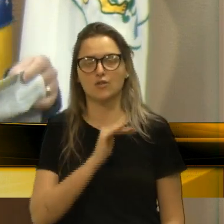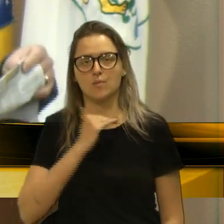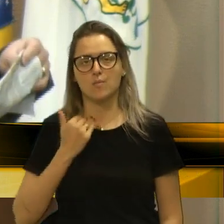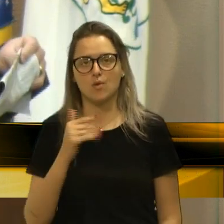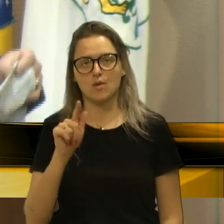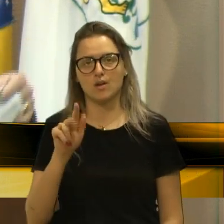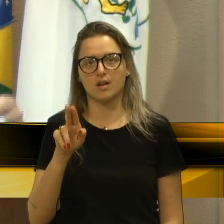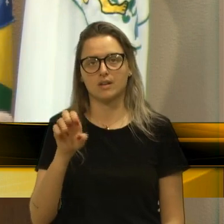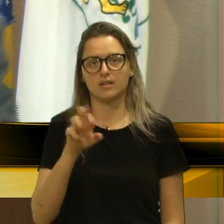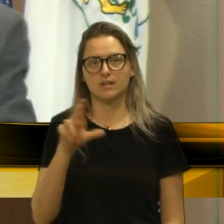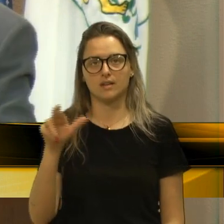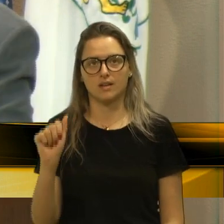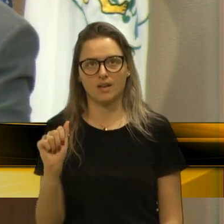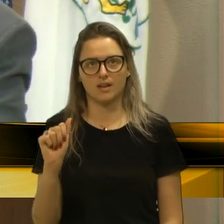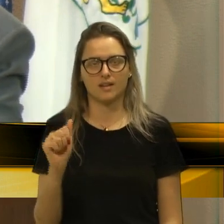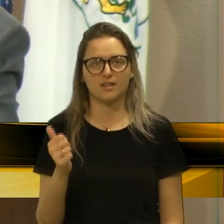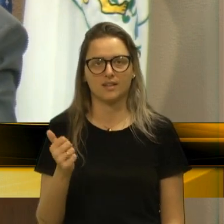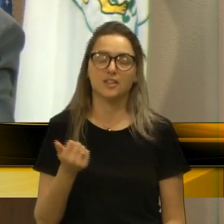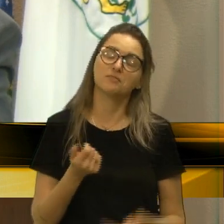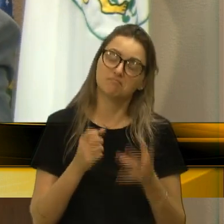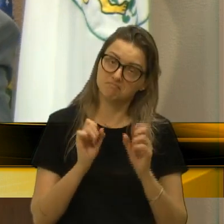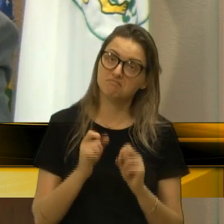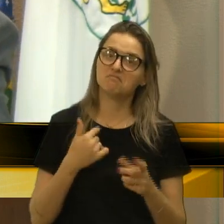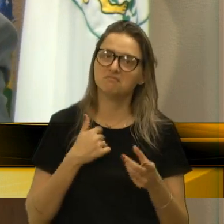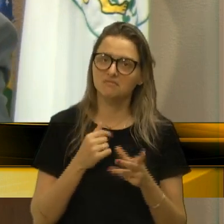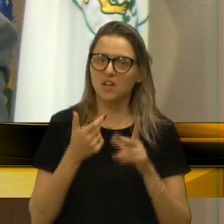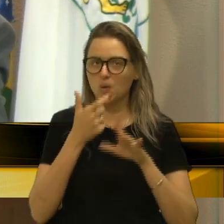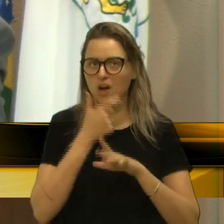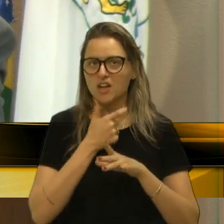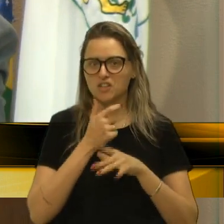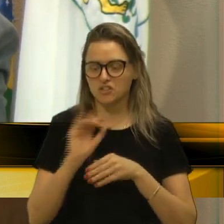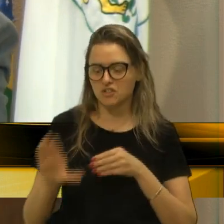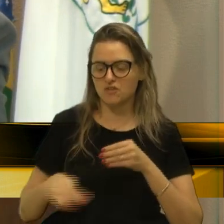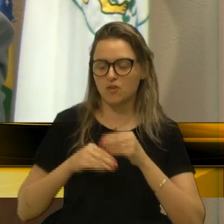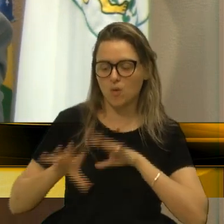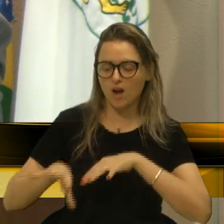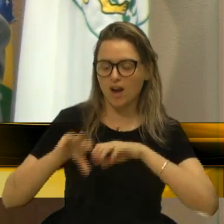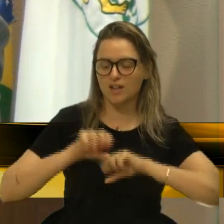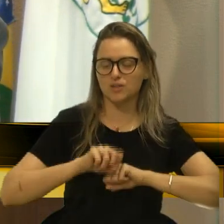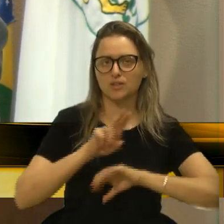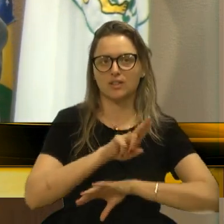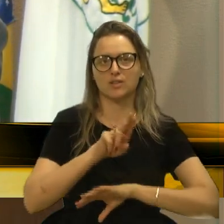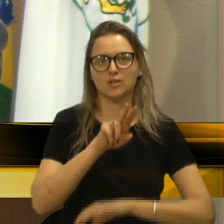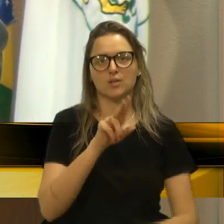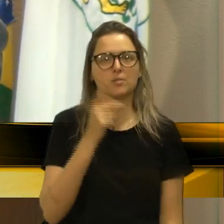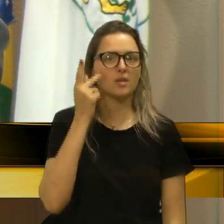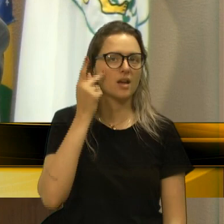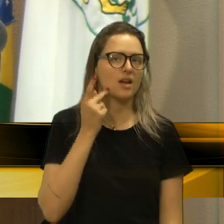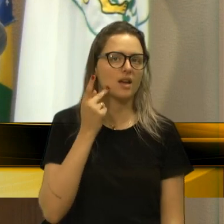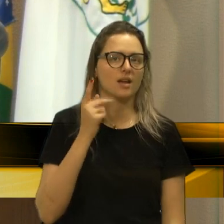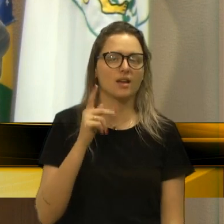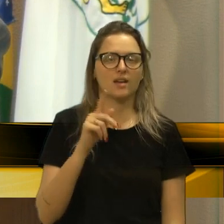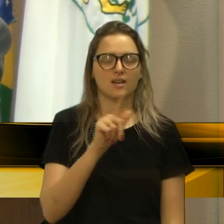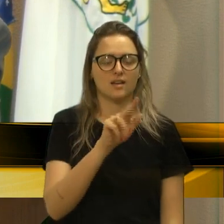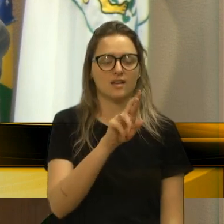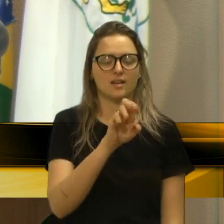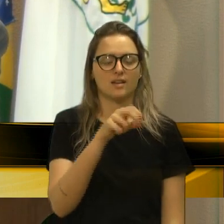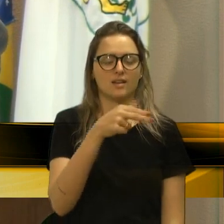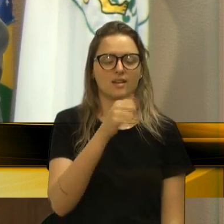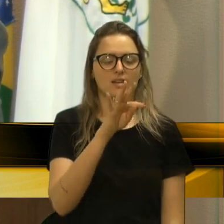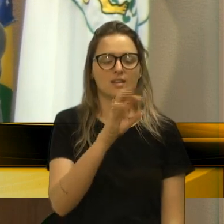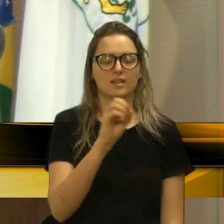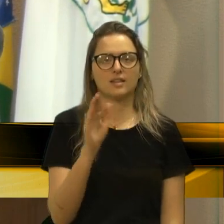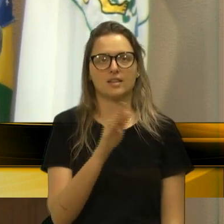guerra. Até poderia, acho até que vou adotar esse nome, Renato Guerra. Não tem problema, porque eu